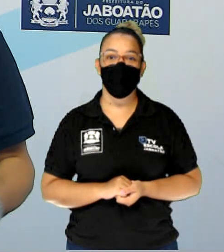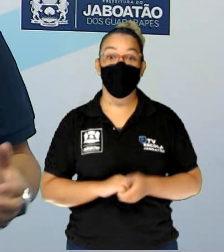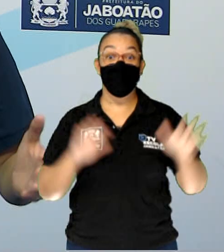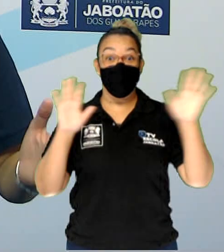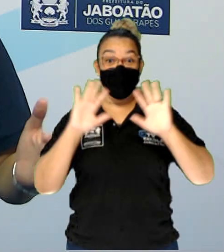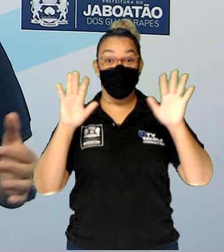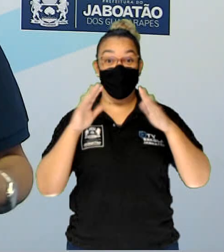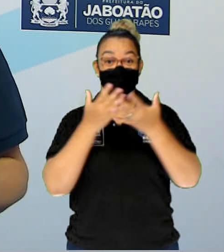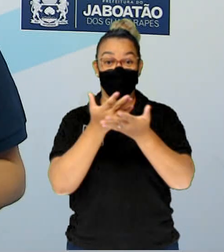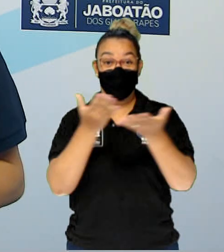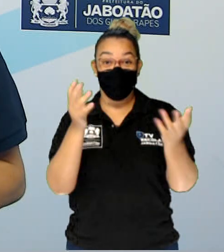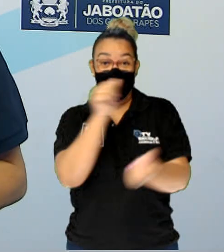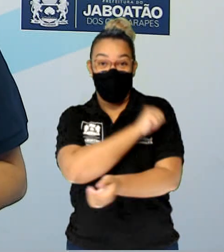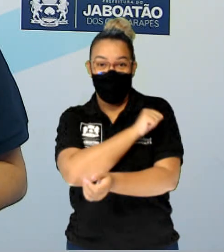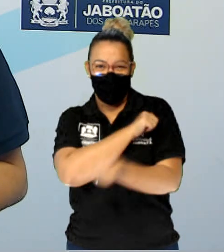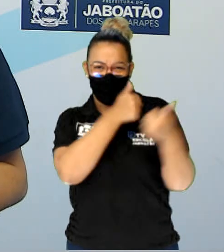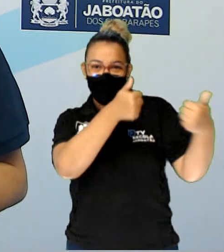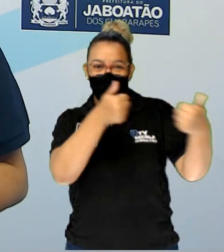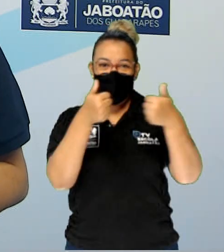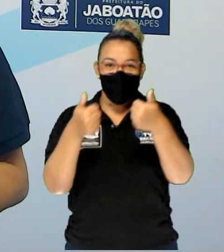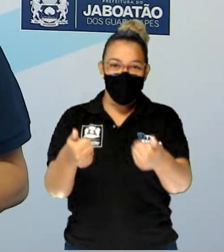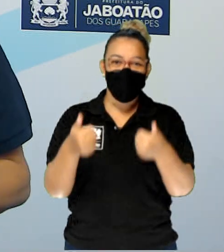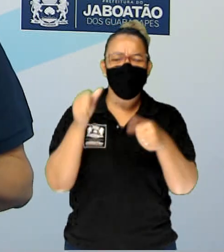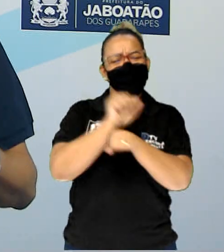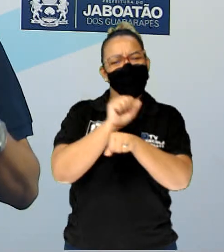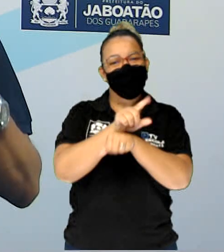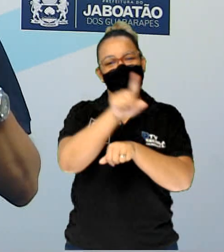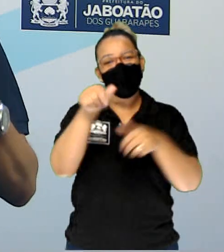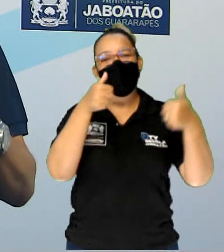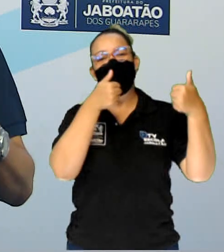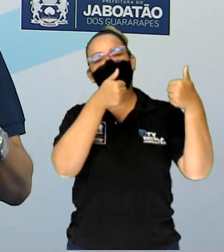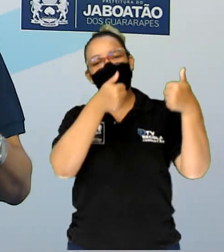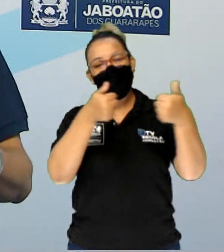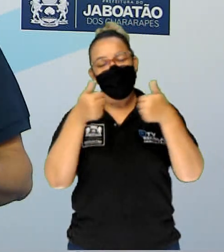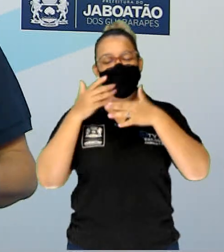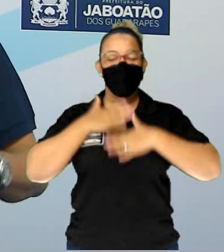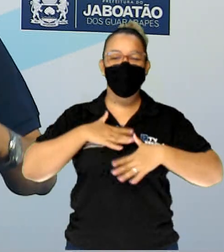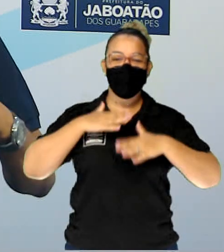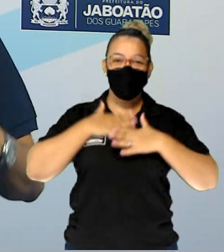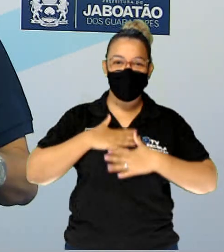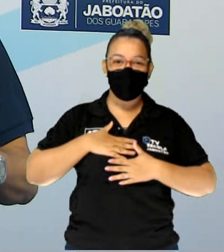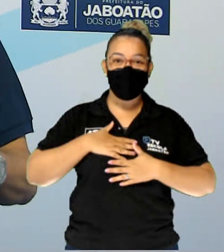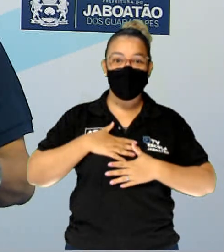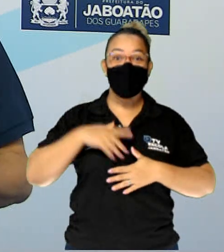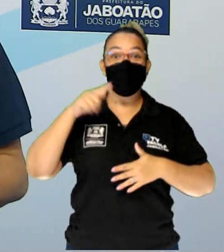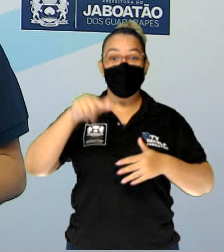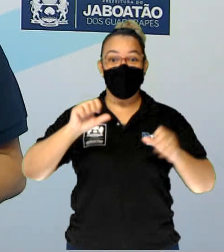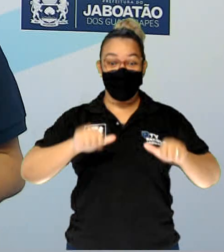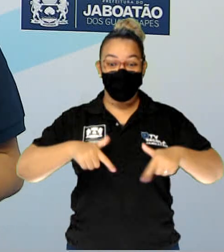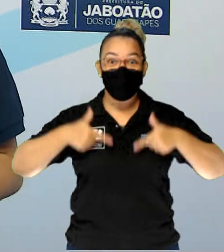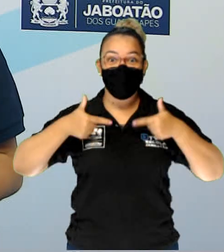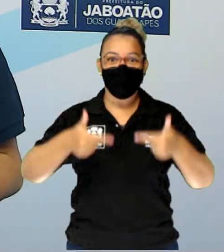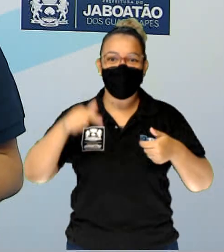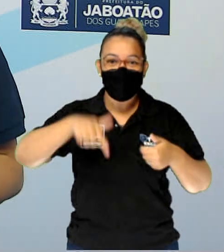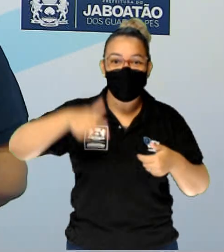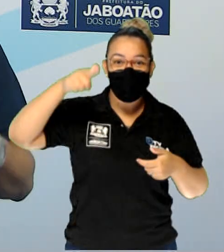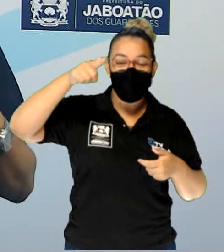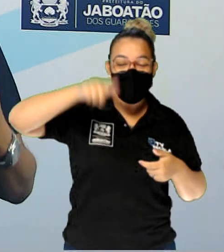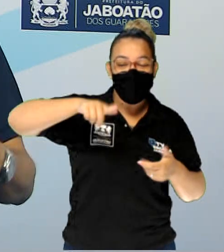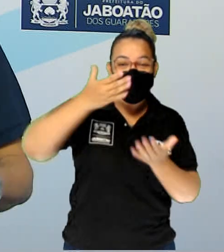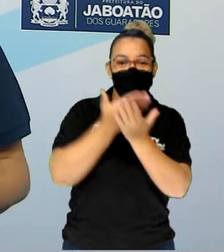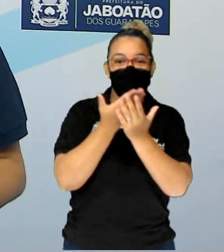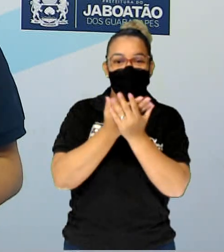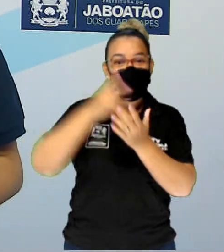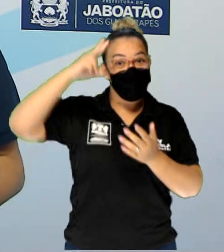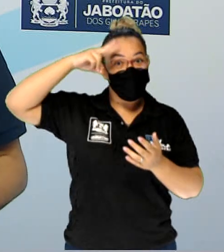Olá, rapaziada, tudo bem com vocês? Espero que vocês estejam tranquilos, dispostos para mais uma aula de história comigo,